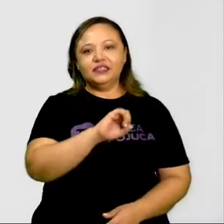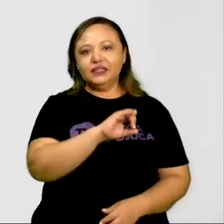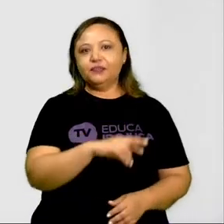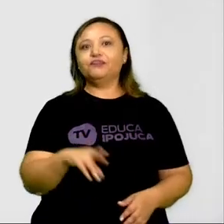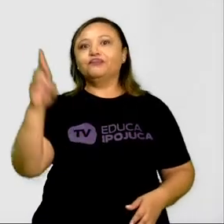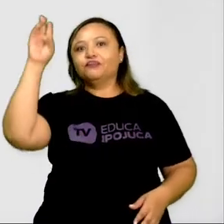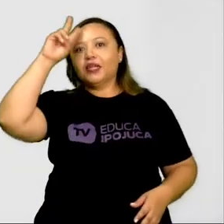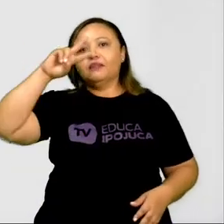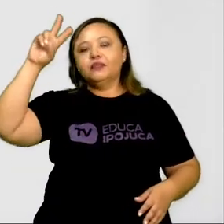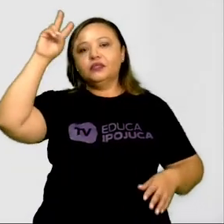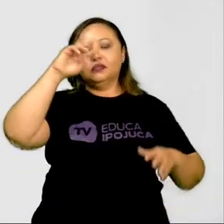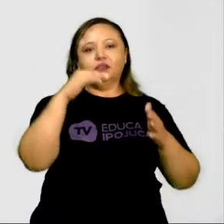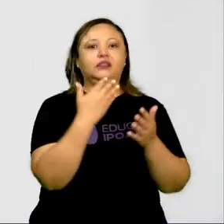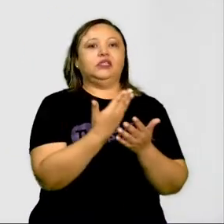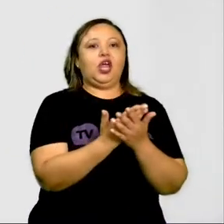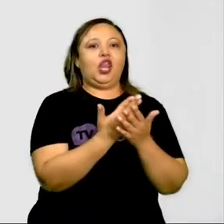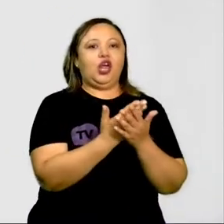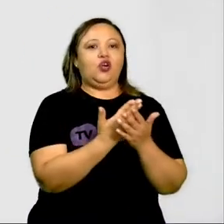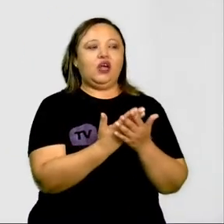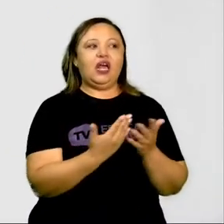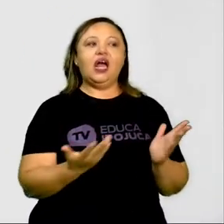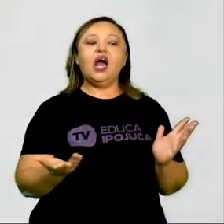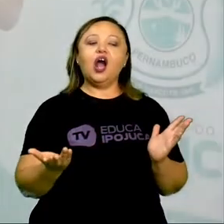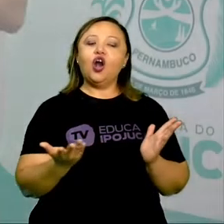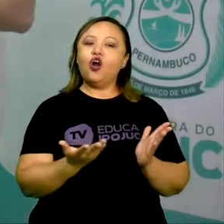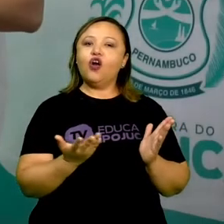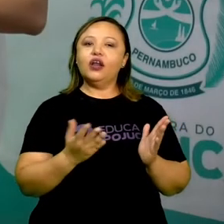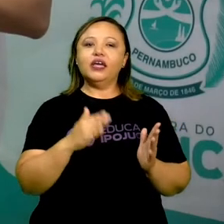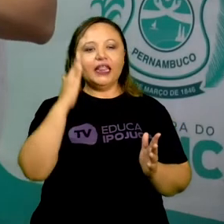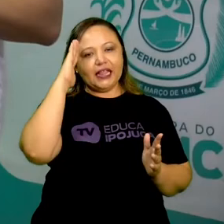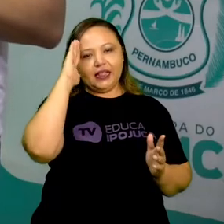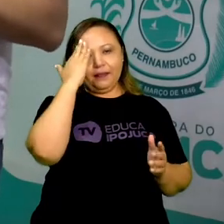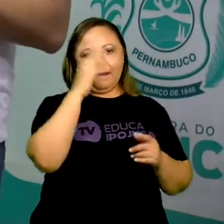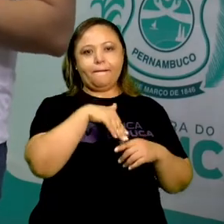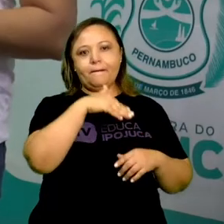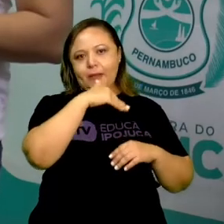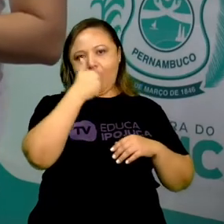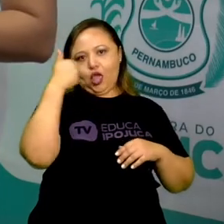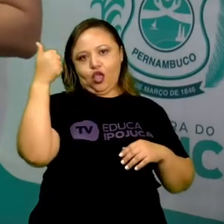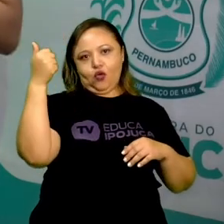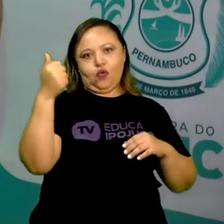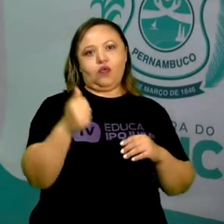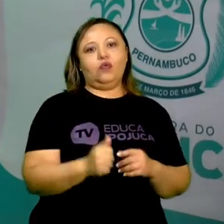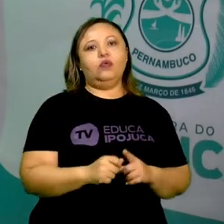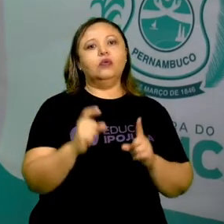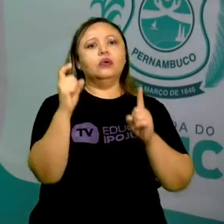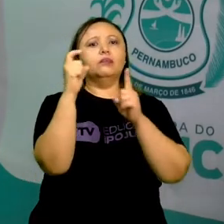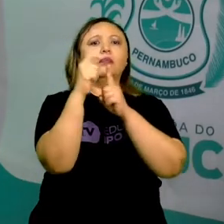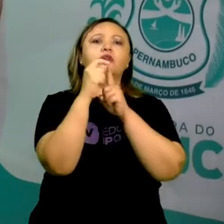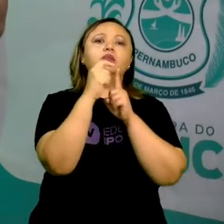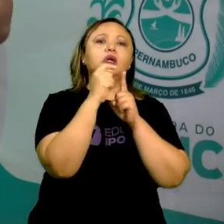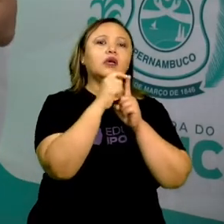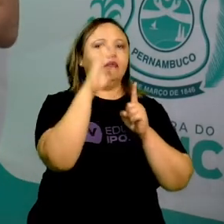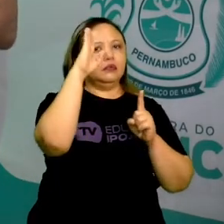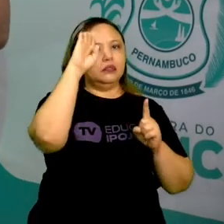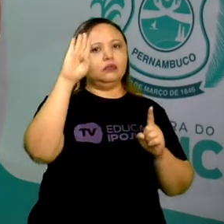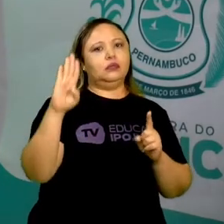Revisando a nossa aula, chegou o momento de entender um pouco mais da nossa aula, em que as palavras-chave são